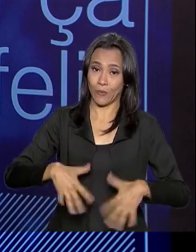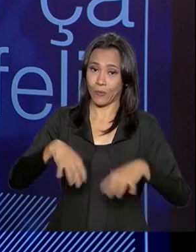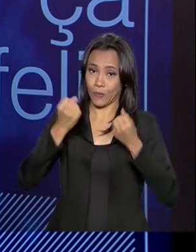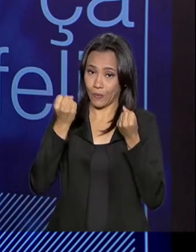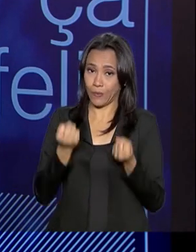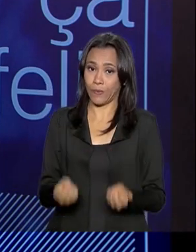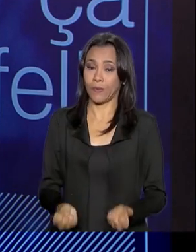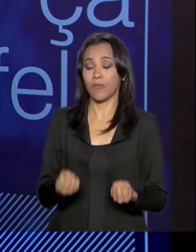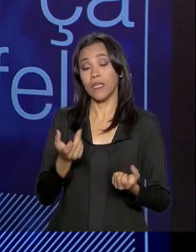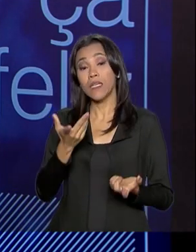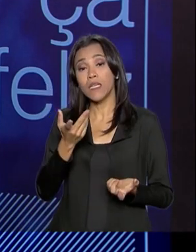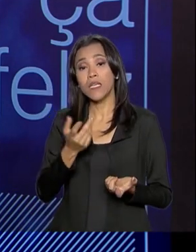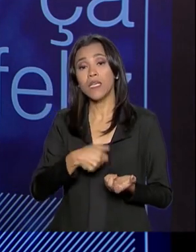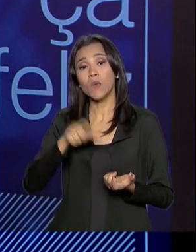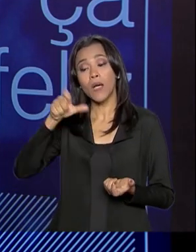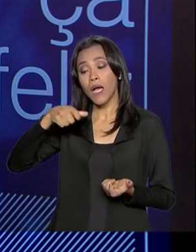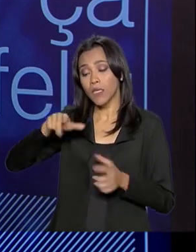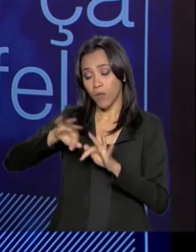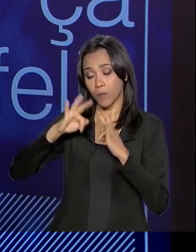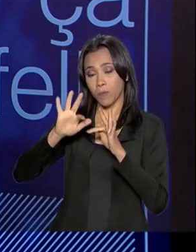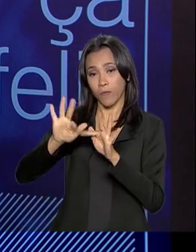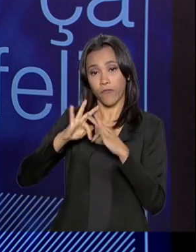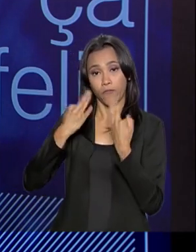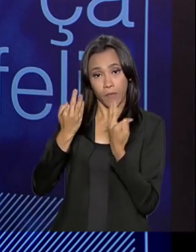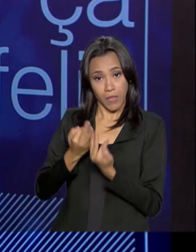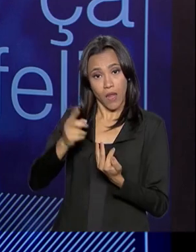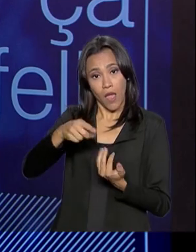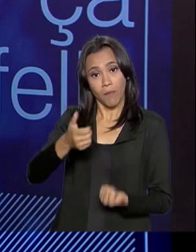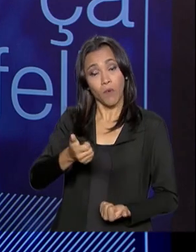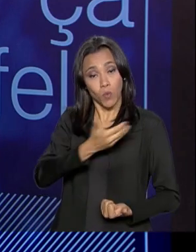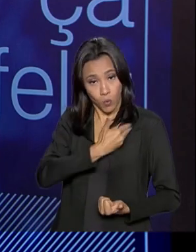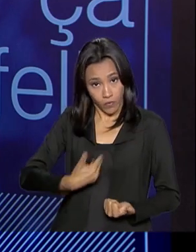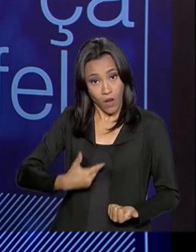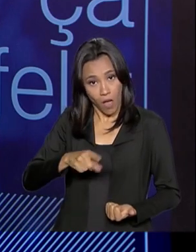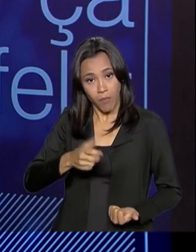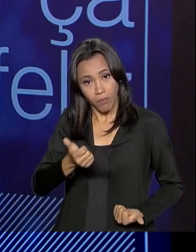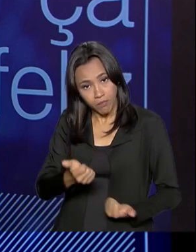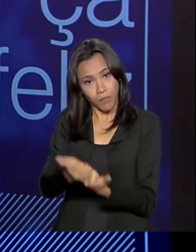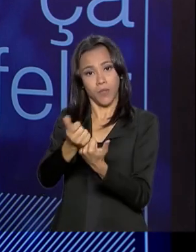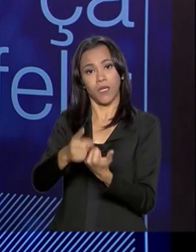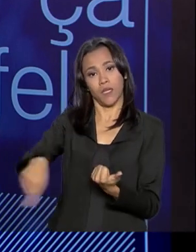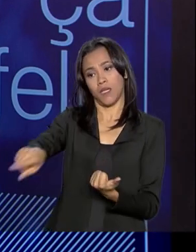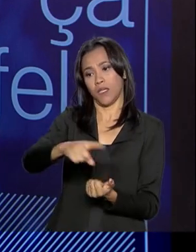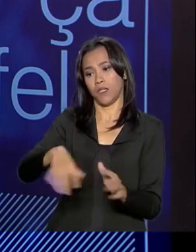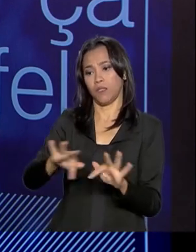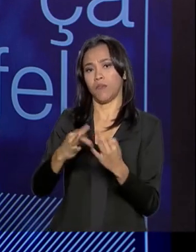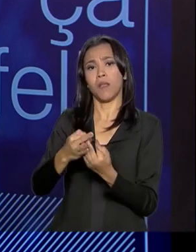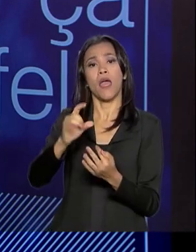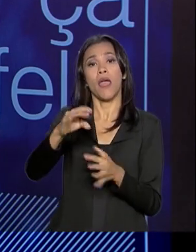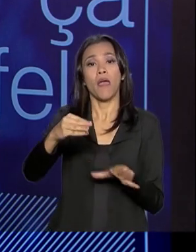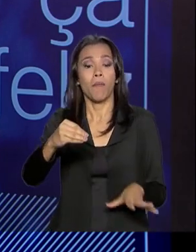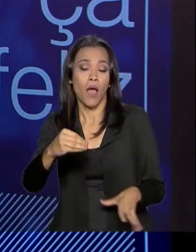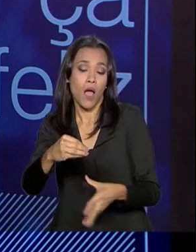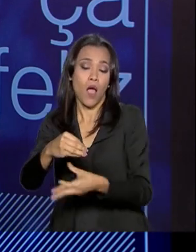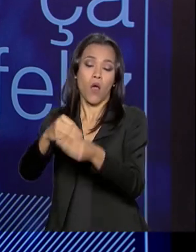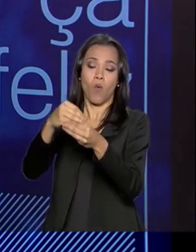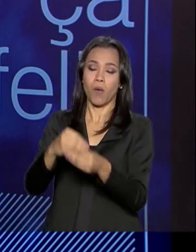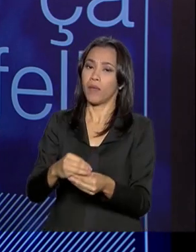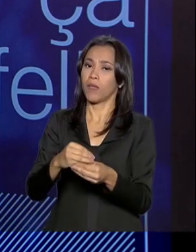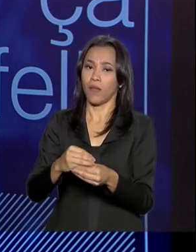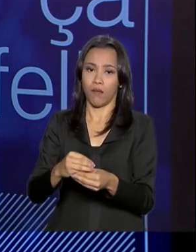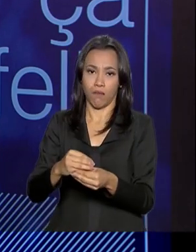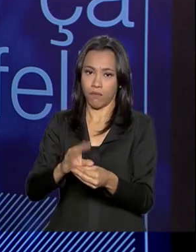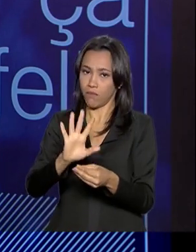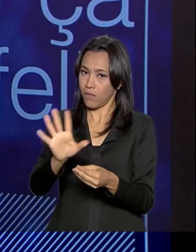para segurar essa, né? Ele mantém as famílias, pelo menos, com poder aquisitivo, complementa a renda. Ele não é um programa com uma renda fixa, ele